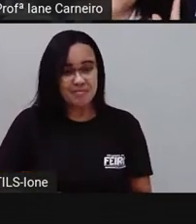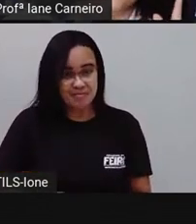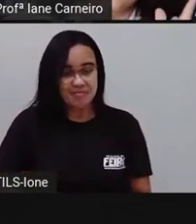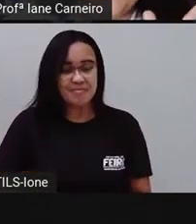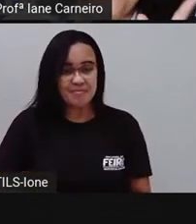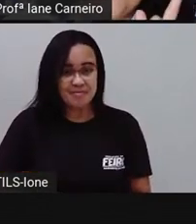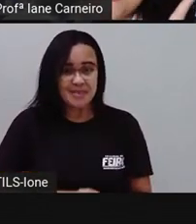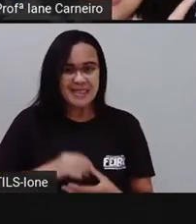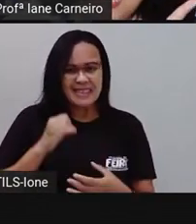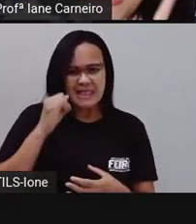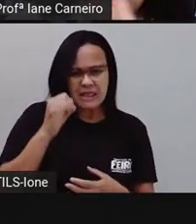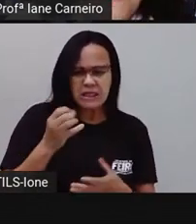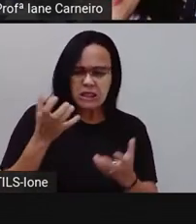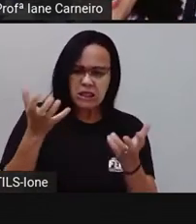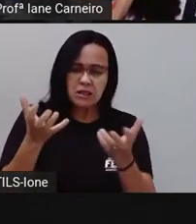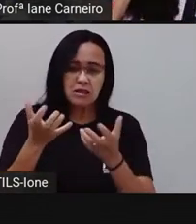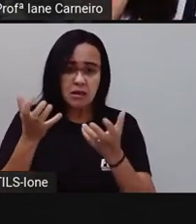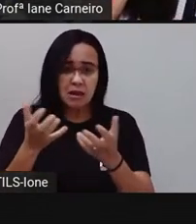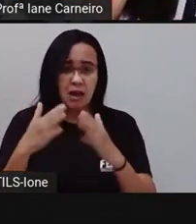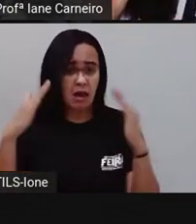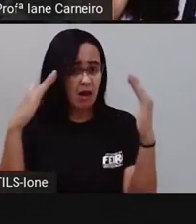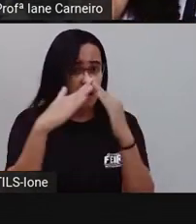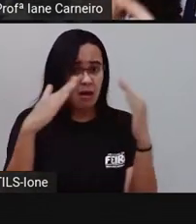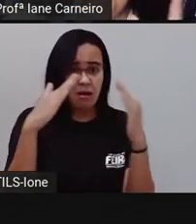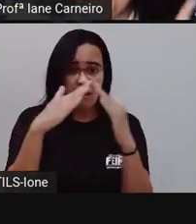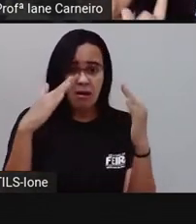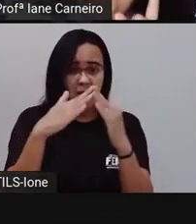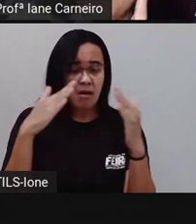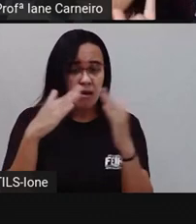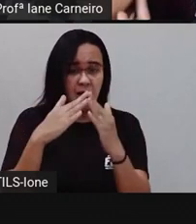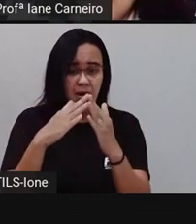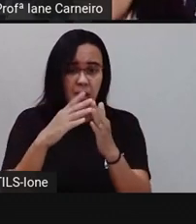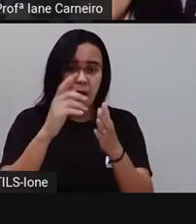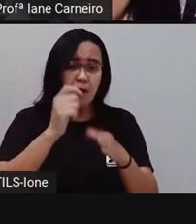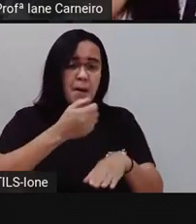Se eu quiser, na minha casa, ponho o branco na fachada.